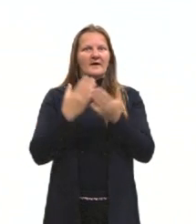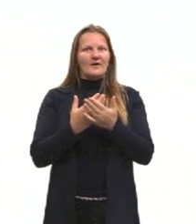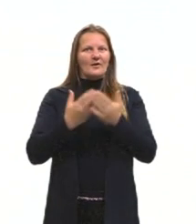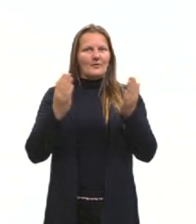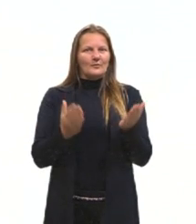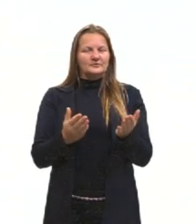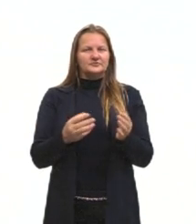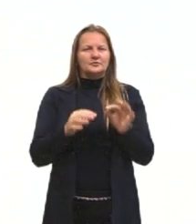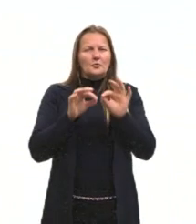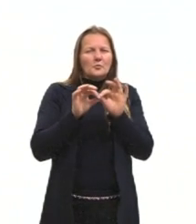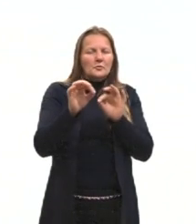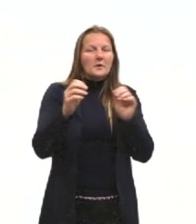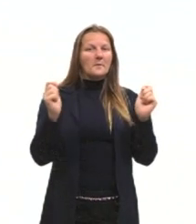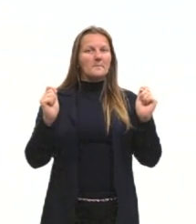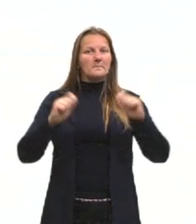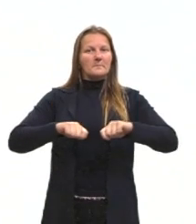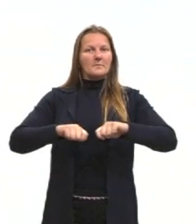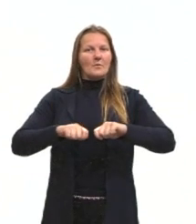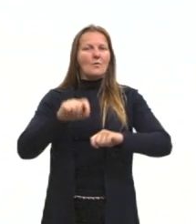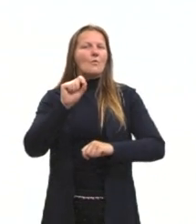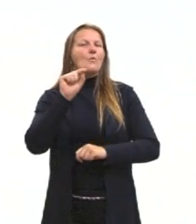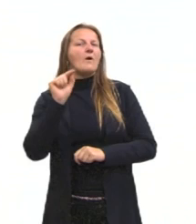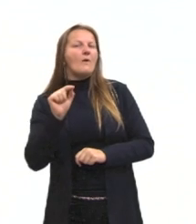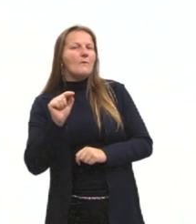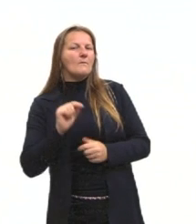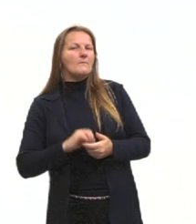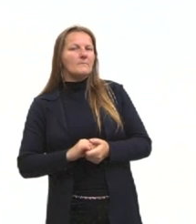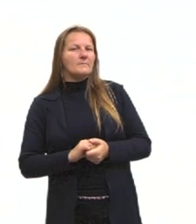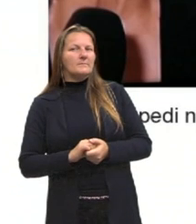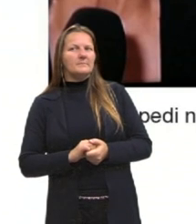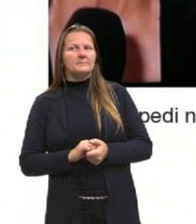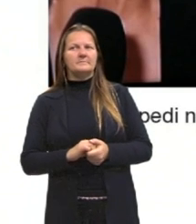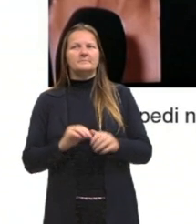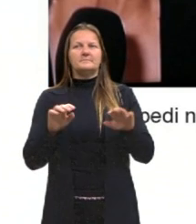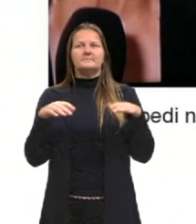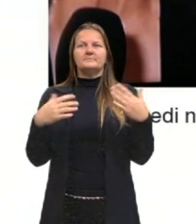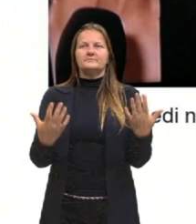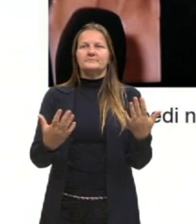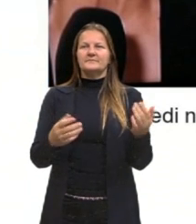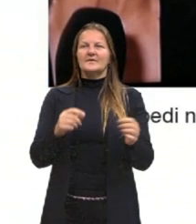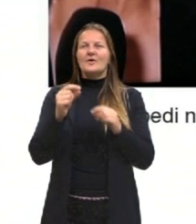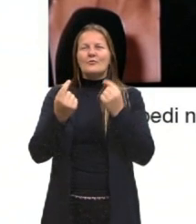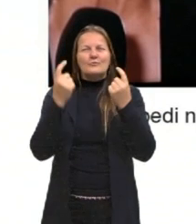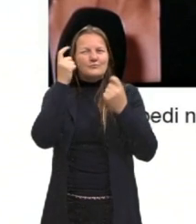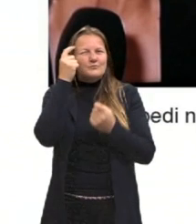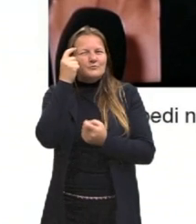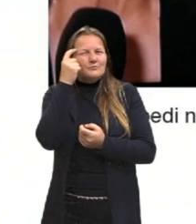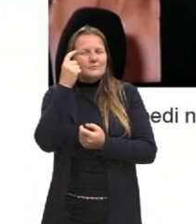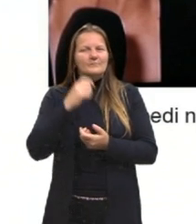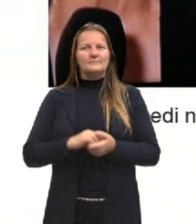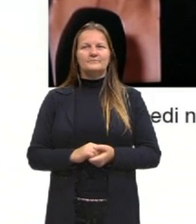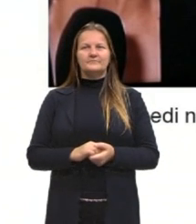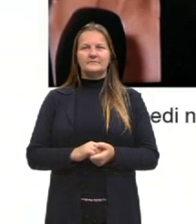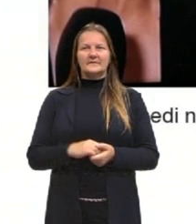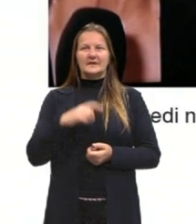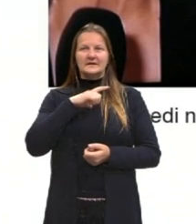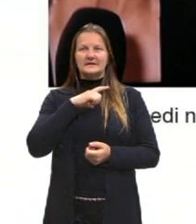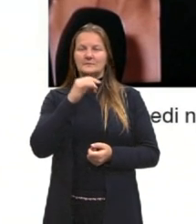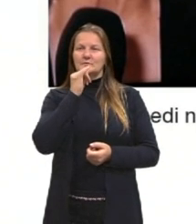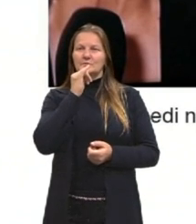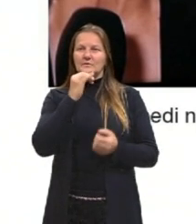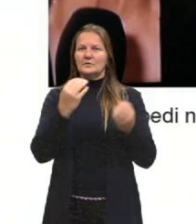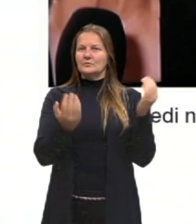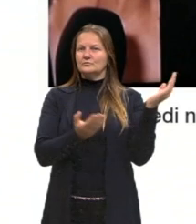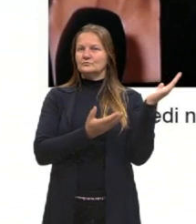alinhando as competências, qual é o ponto da redação, nos leva a algumas questões. Questões estas